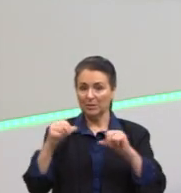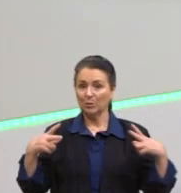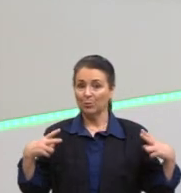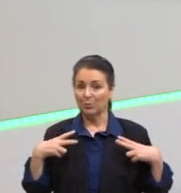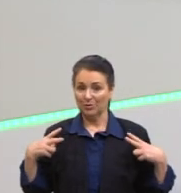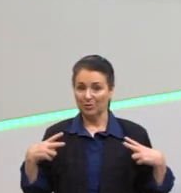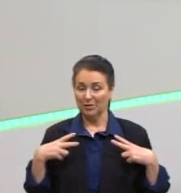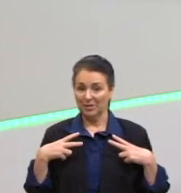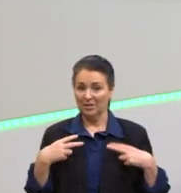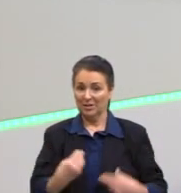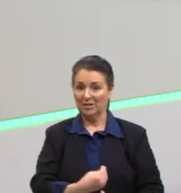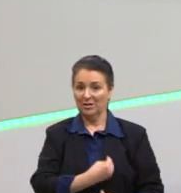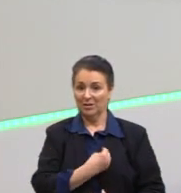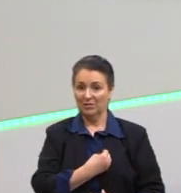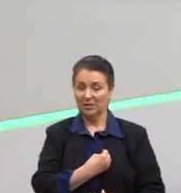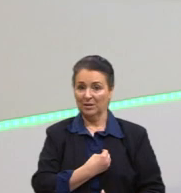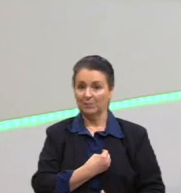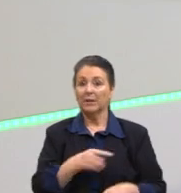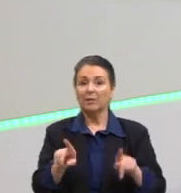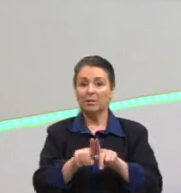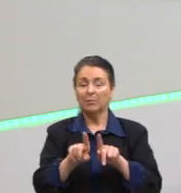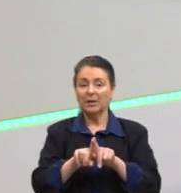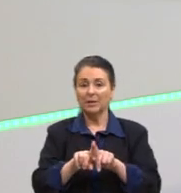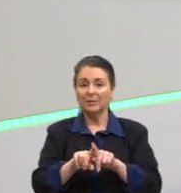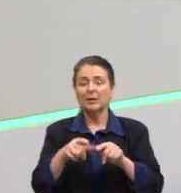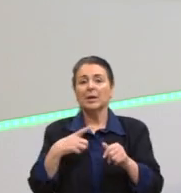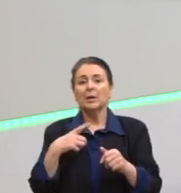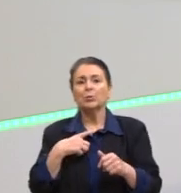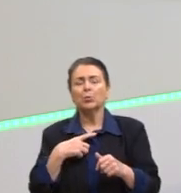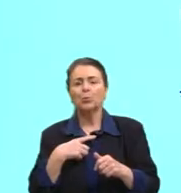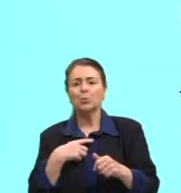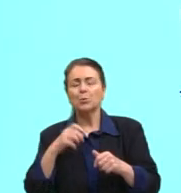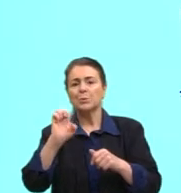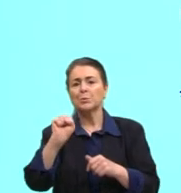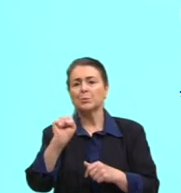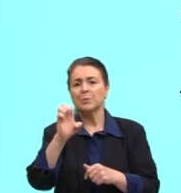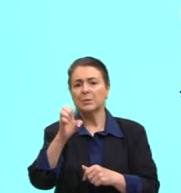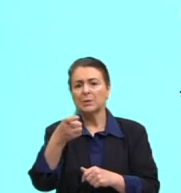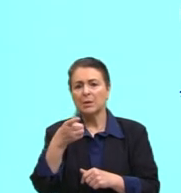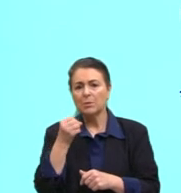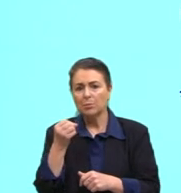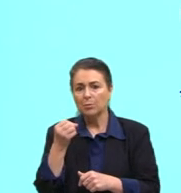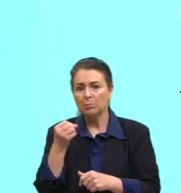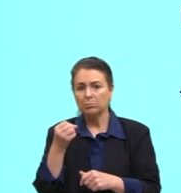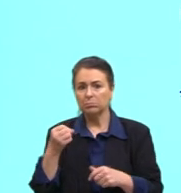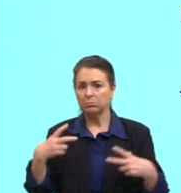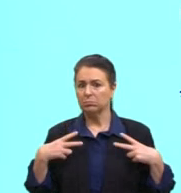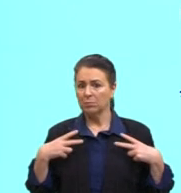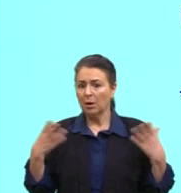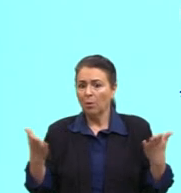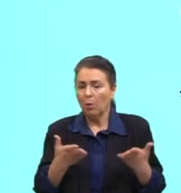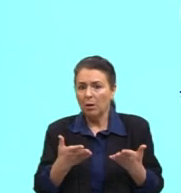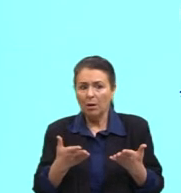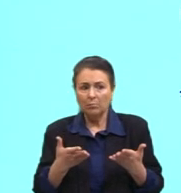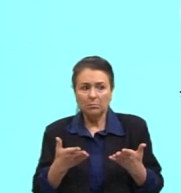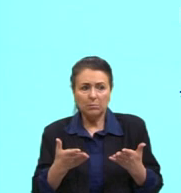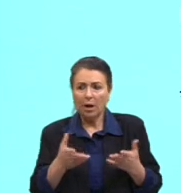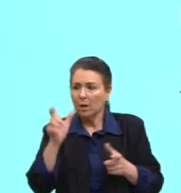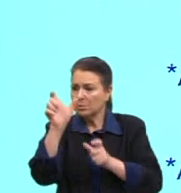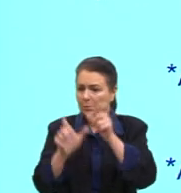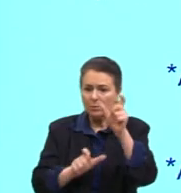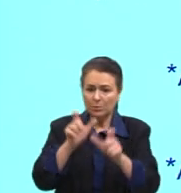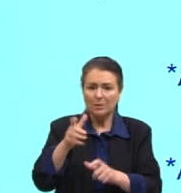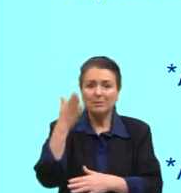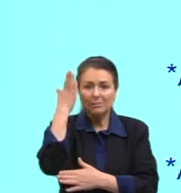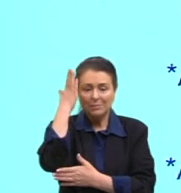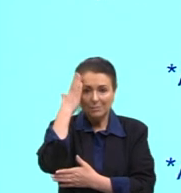a por exemplo, a questão sexual era algo privado. E agora ele passa a ser público. Porque a pós-modernidade permitiu essas discussões.